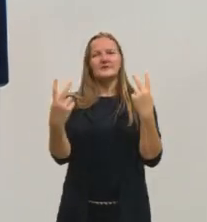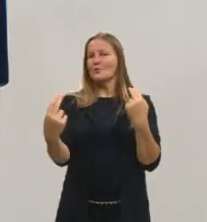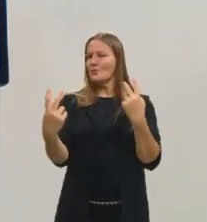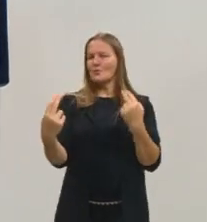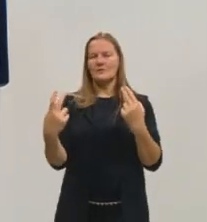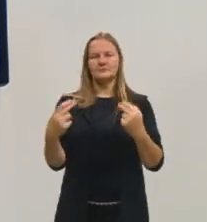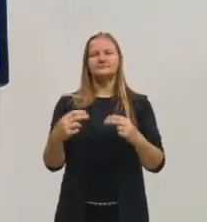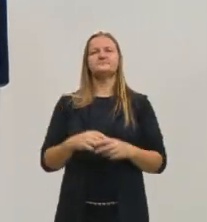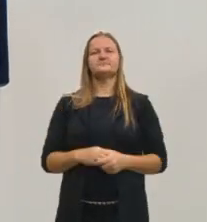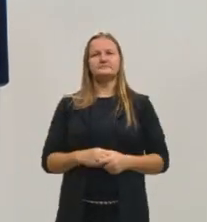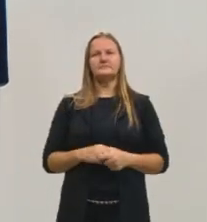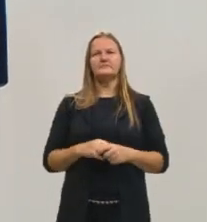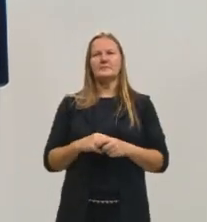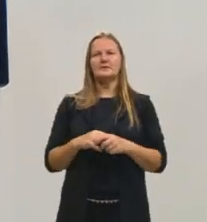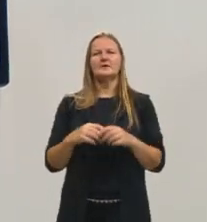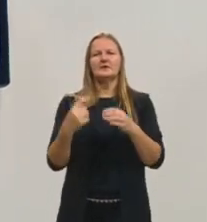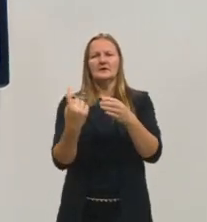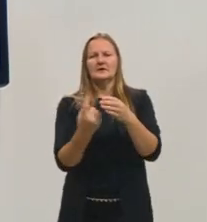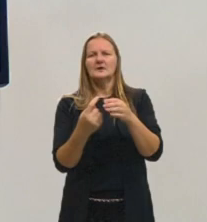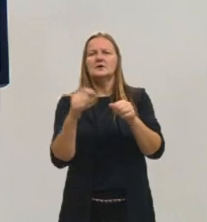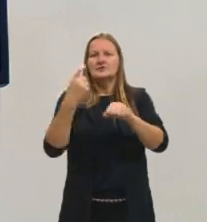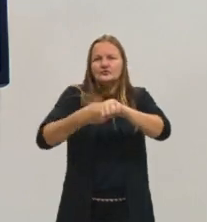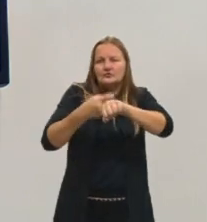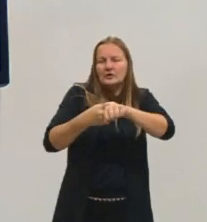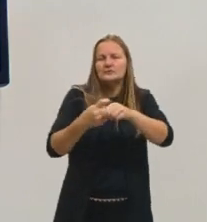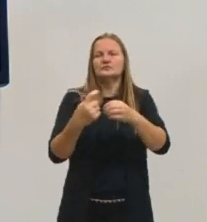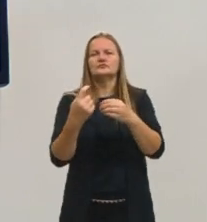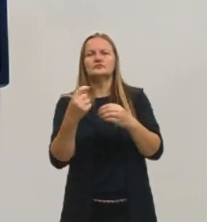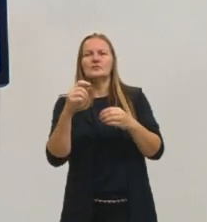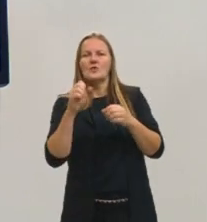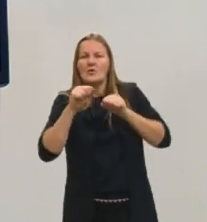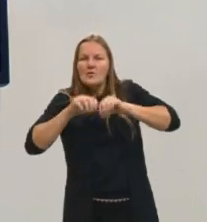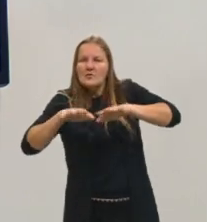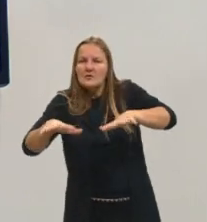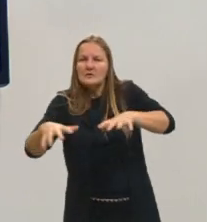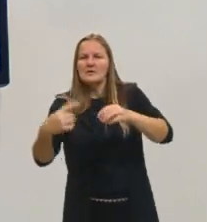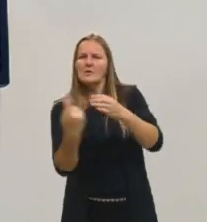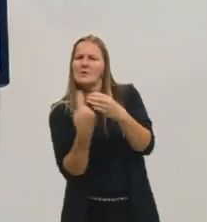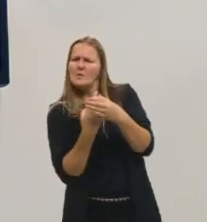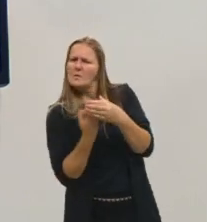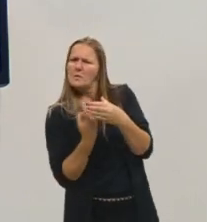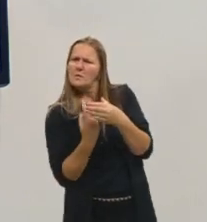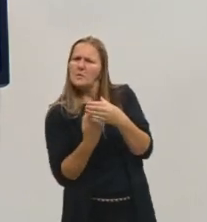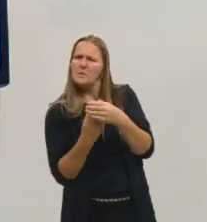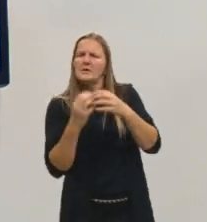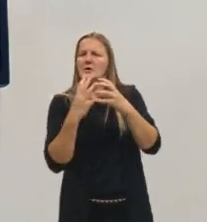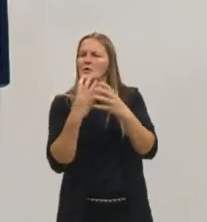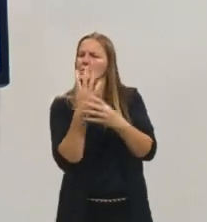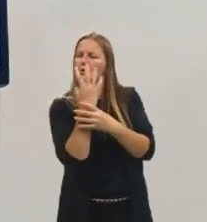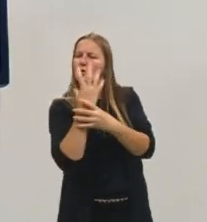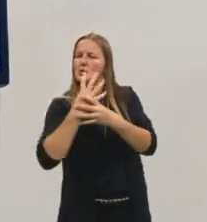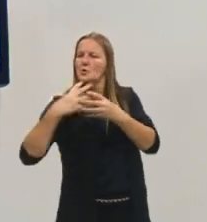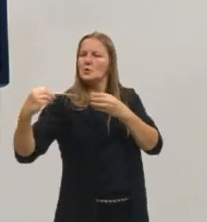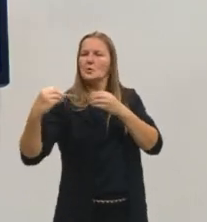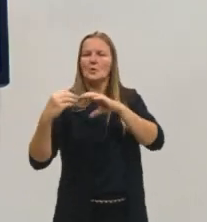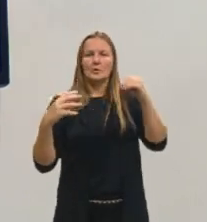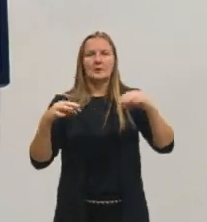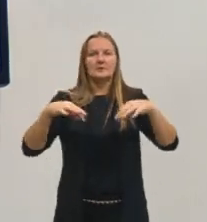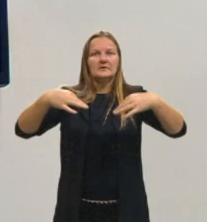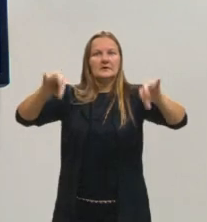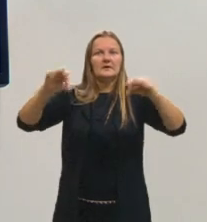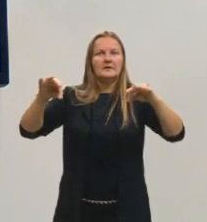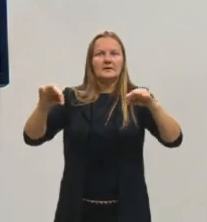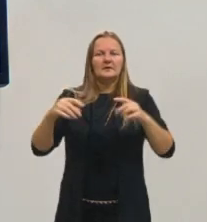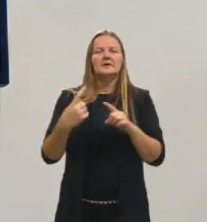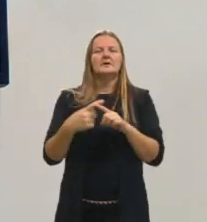líquido. Quando tem uma mistura de sólido e líquido, a turva, né? A gente coloca ali num equipamento, em tubinhos de ensaio, que em 2, 3 minutos,